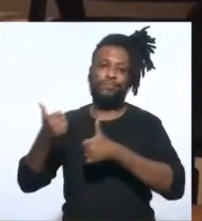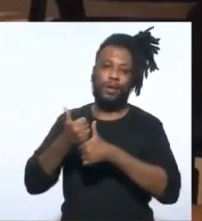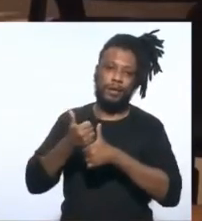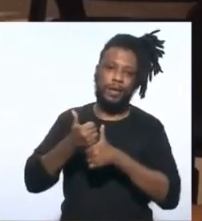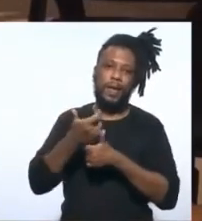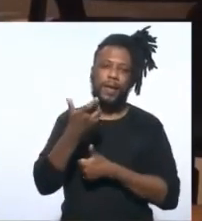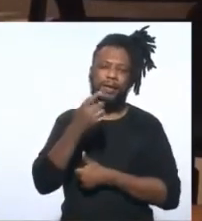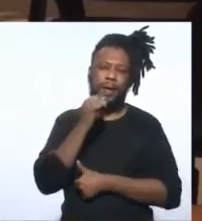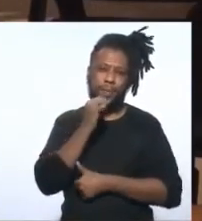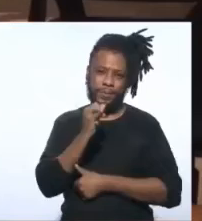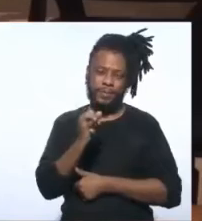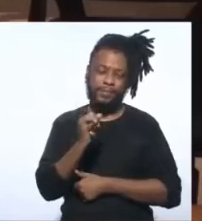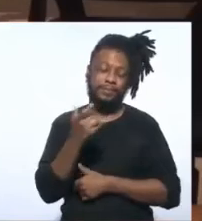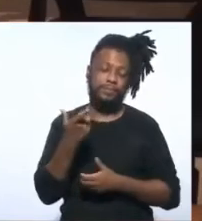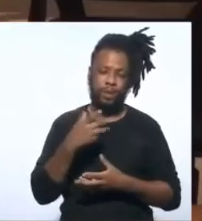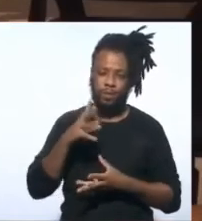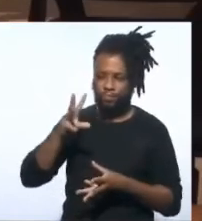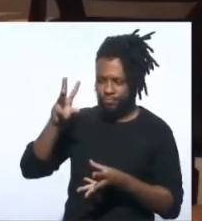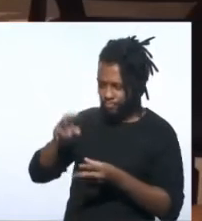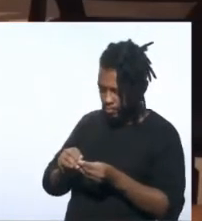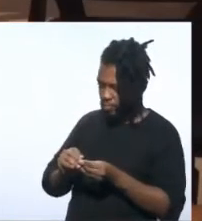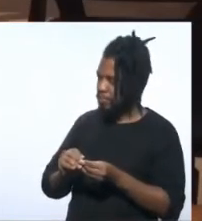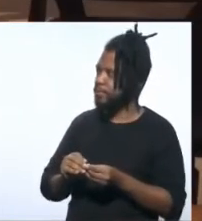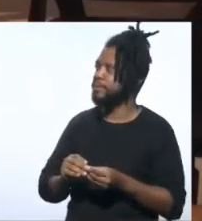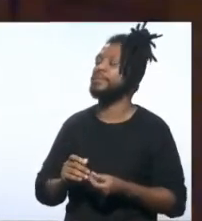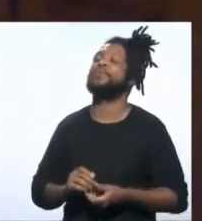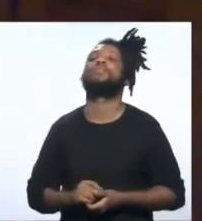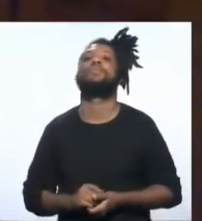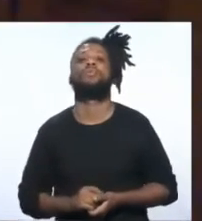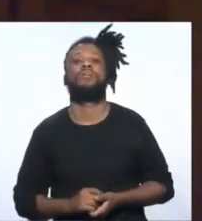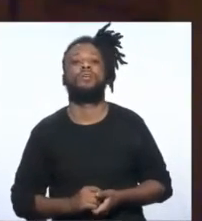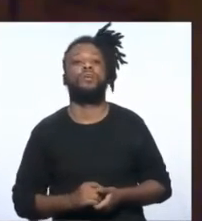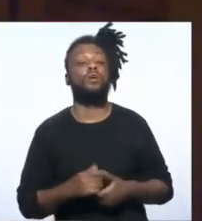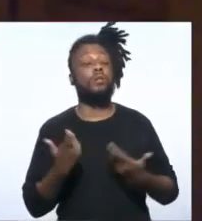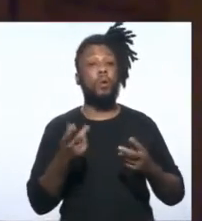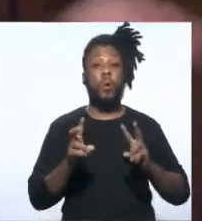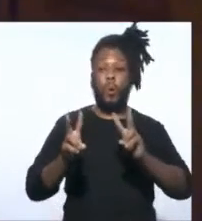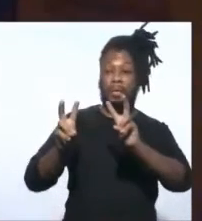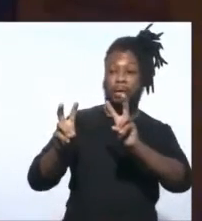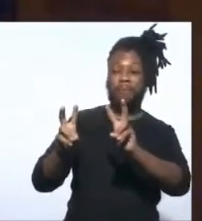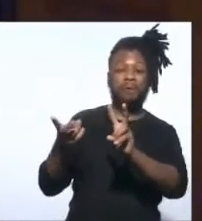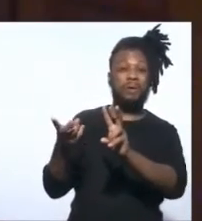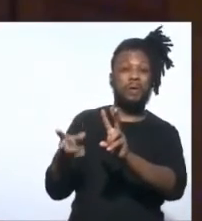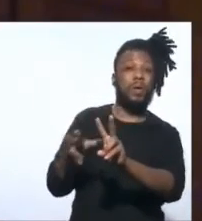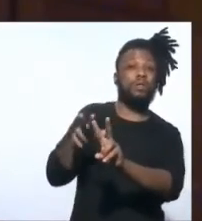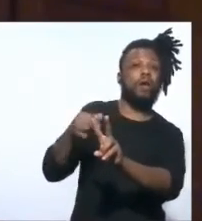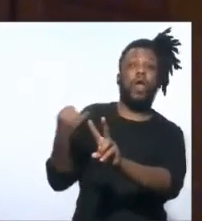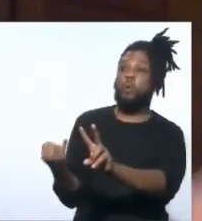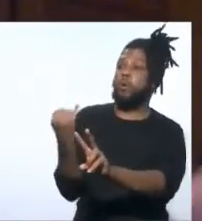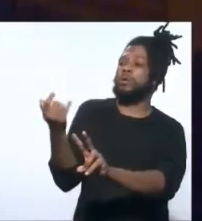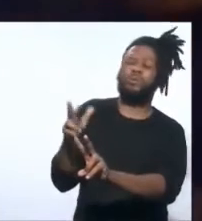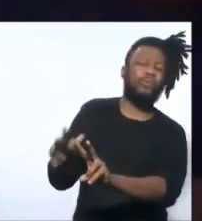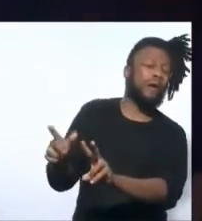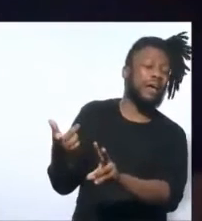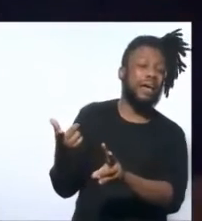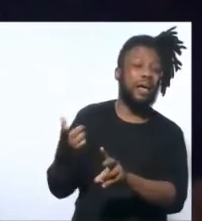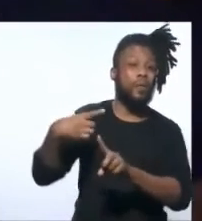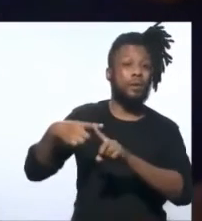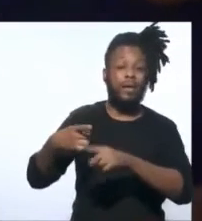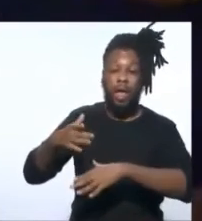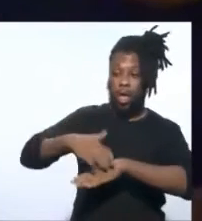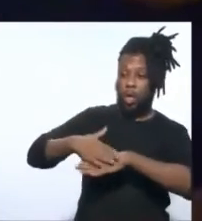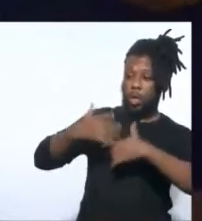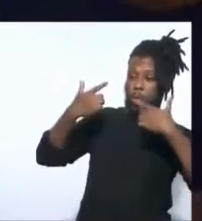Então, eu vou concluir. Então, o tema não é irrelevante, porque não cabe a decisão nossa. Você está